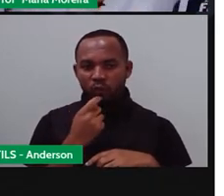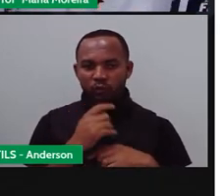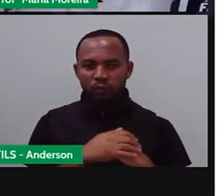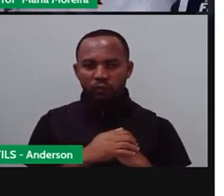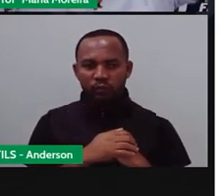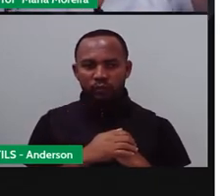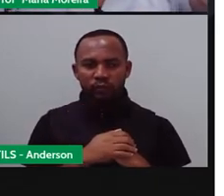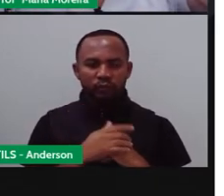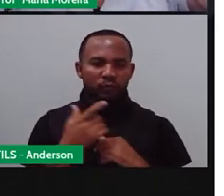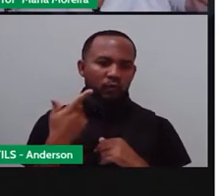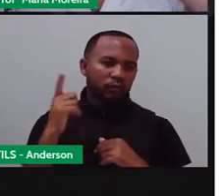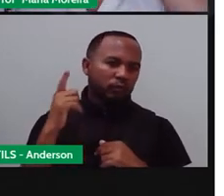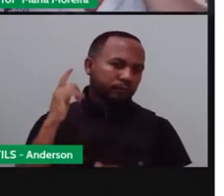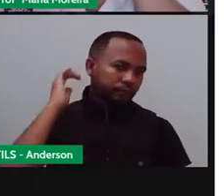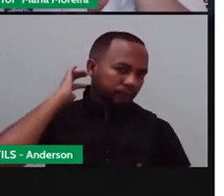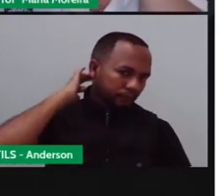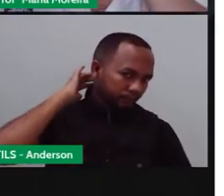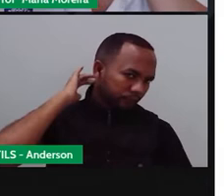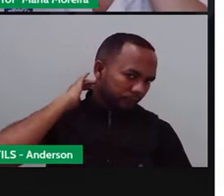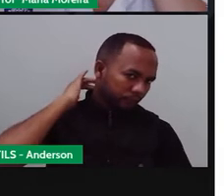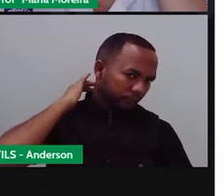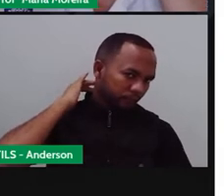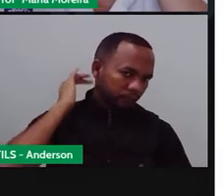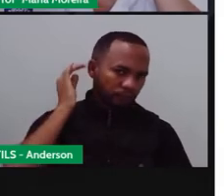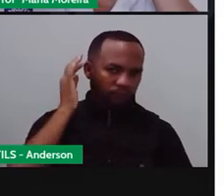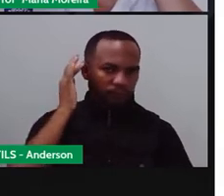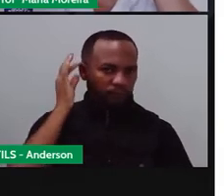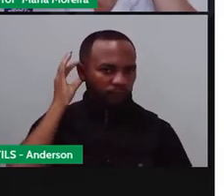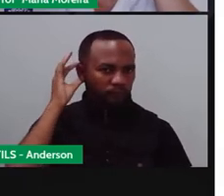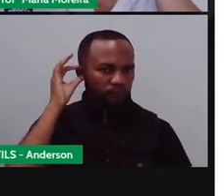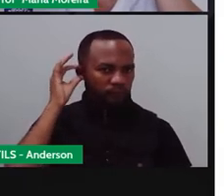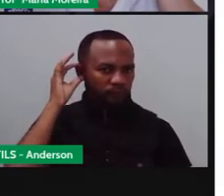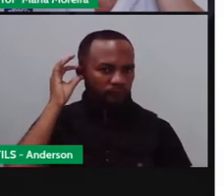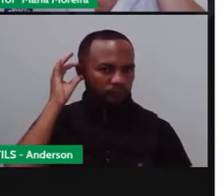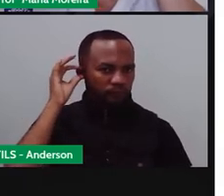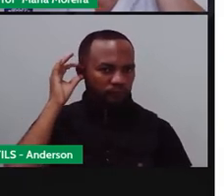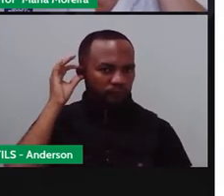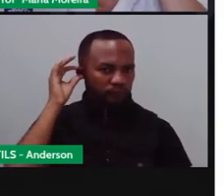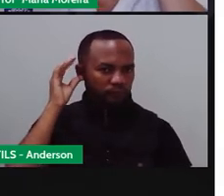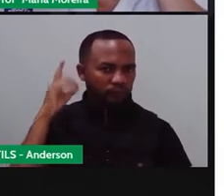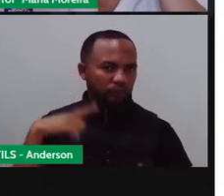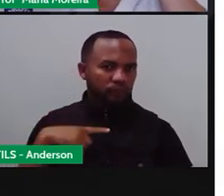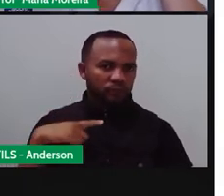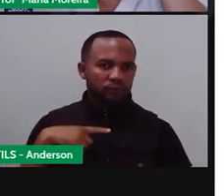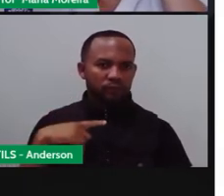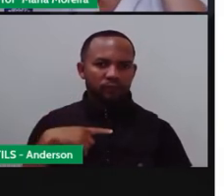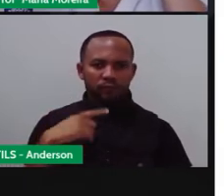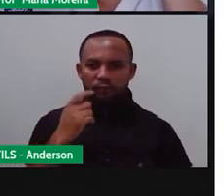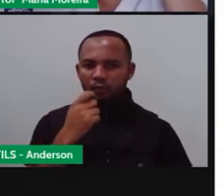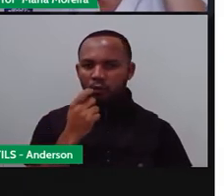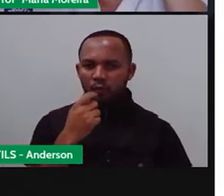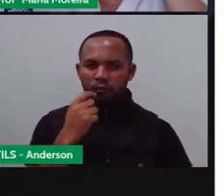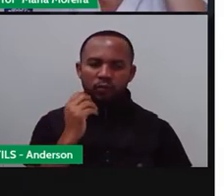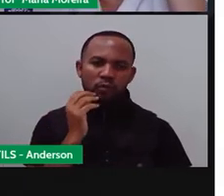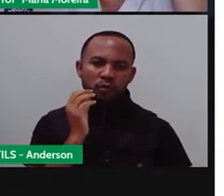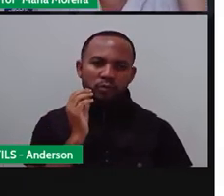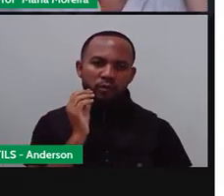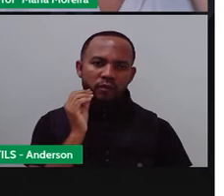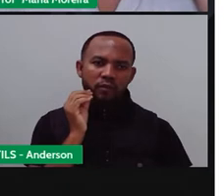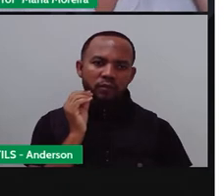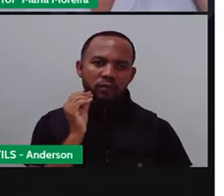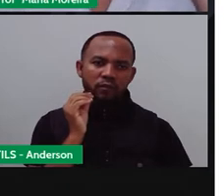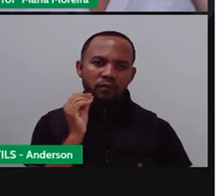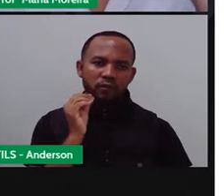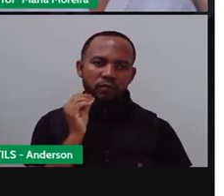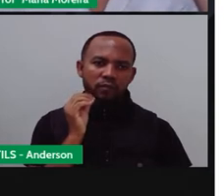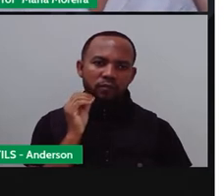Cartilaginoso. Uma outra coisa cartilaginosa, ó. A nossa o quê? Orelha, ó. Ela é o quê? Flexível, tá vendo?